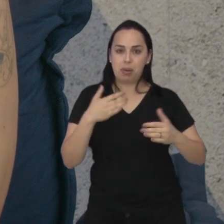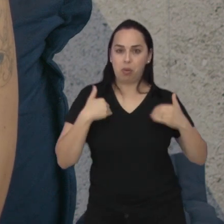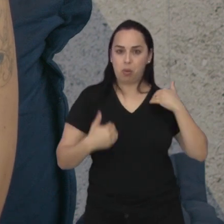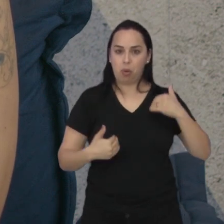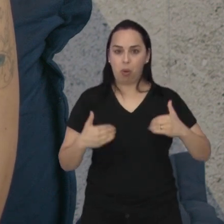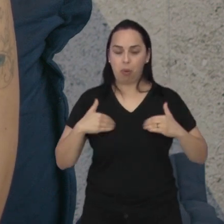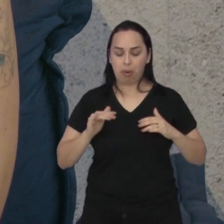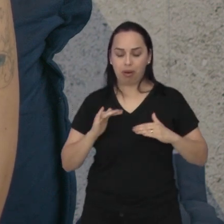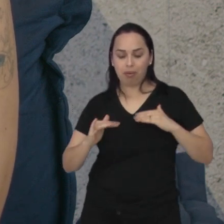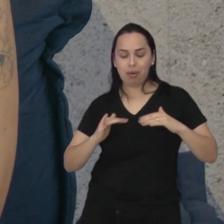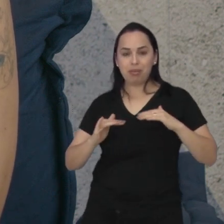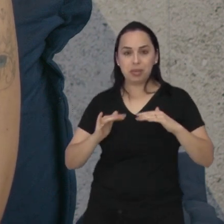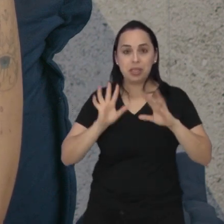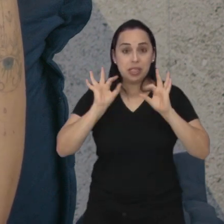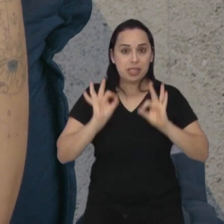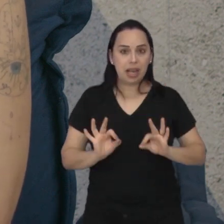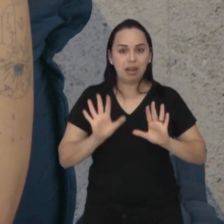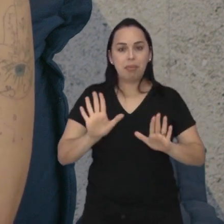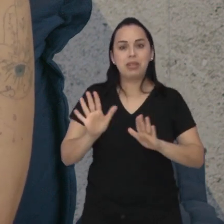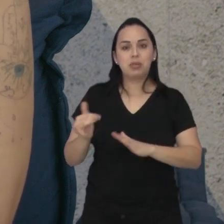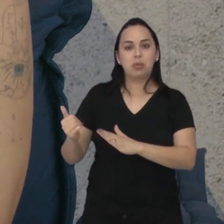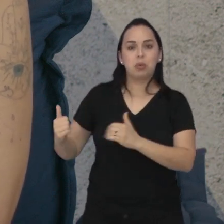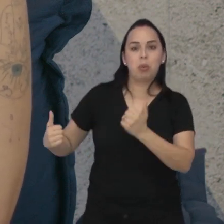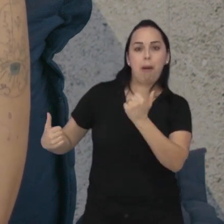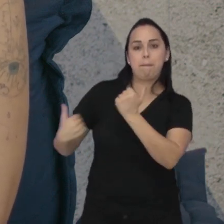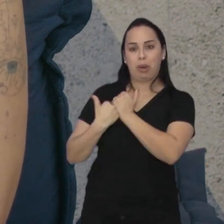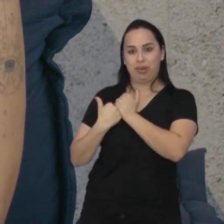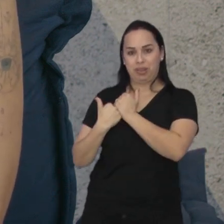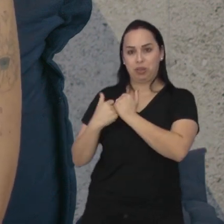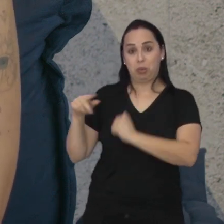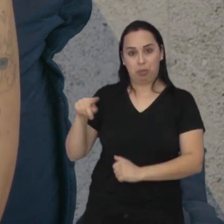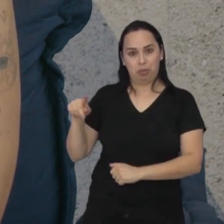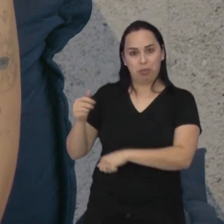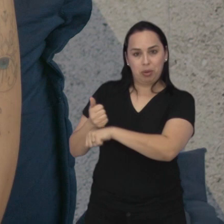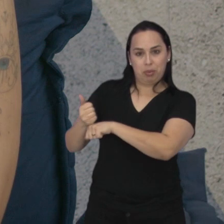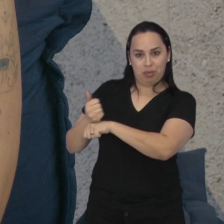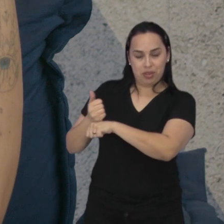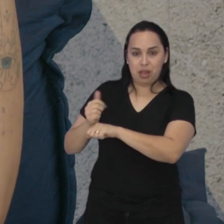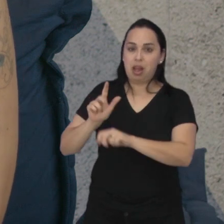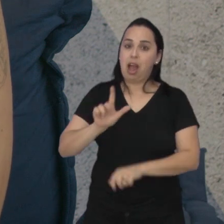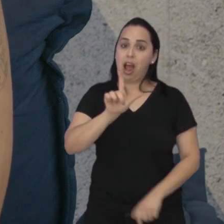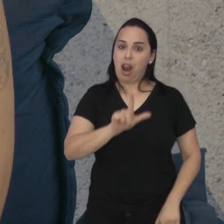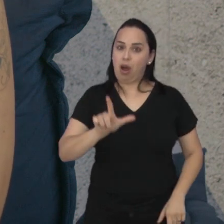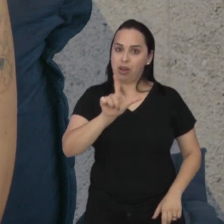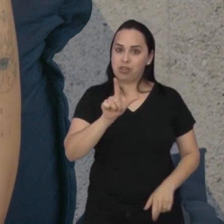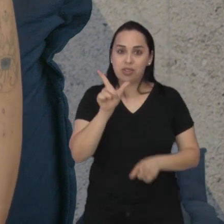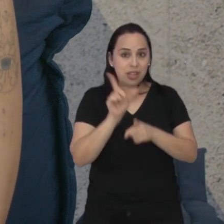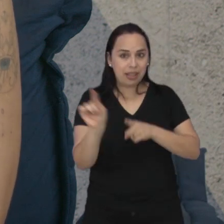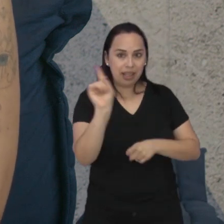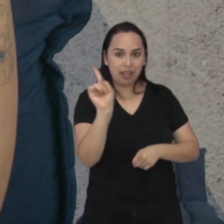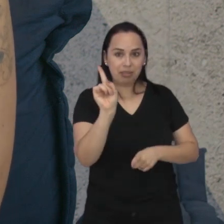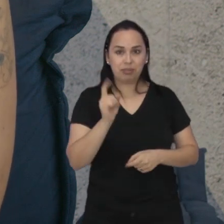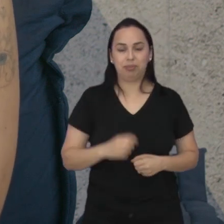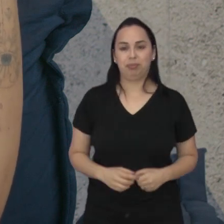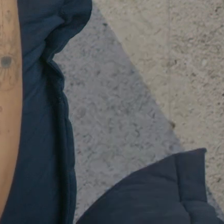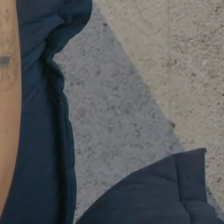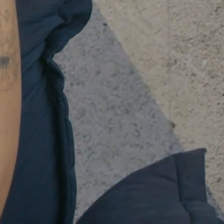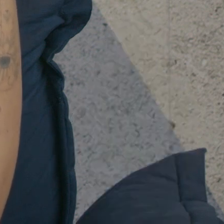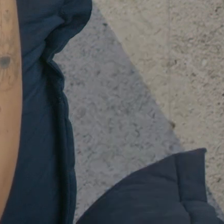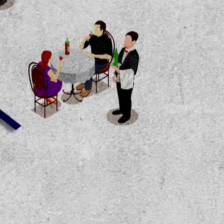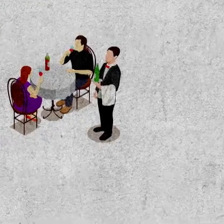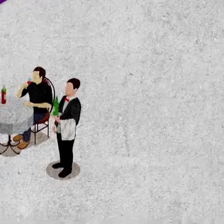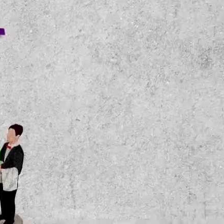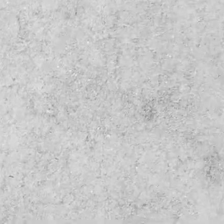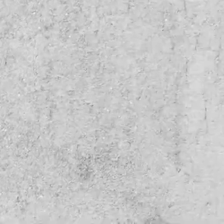em movimento de forma certa e com o apoio desse profissional de educação física. É lógico. Fica com a gente. Voltamos